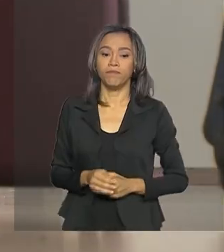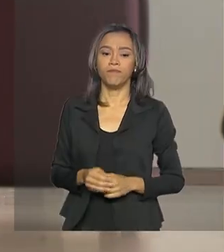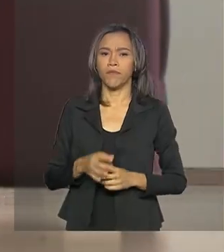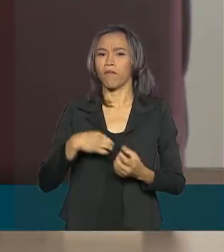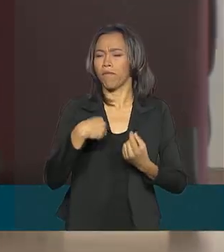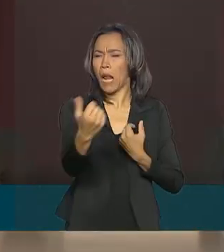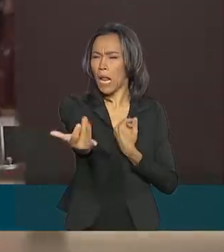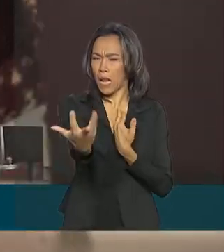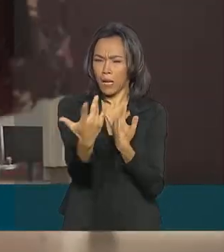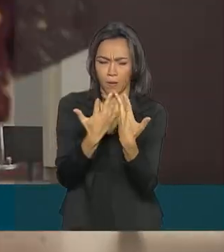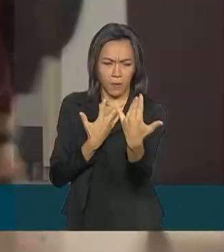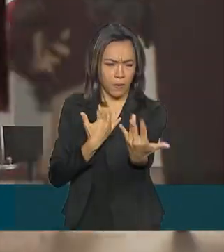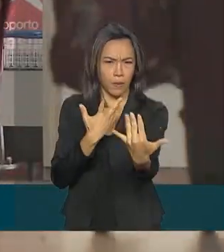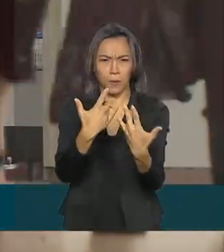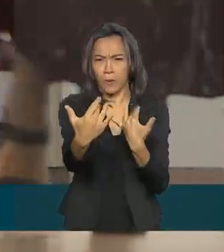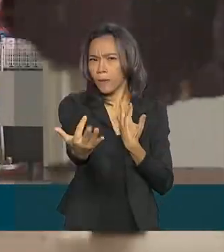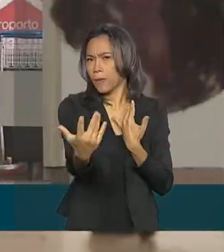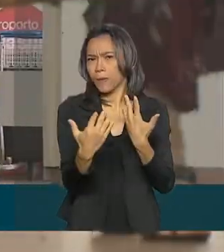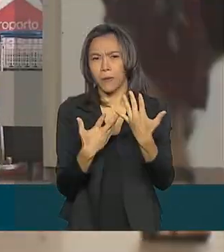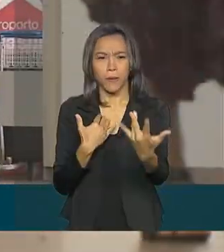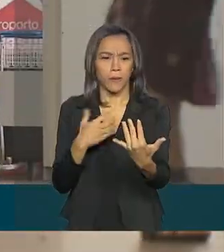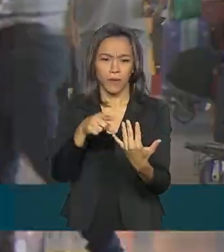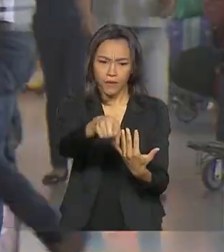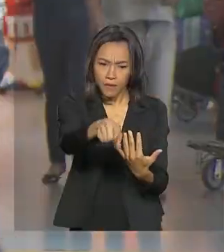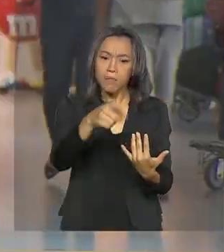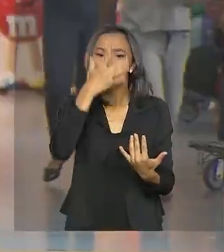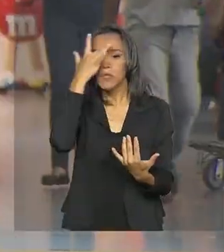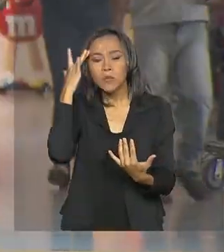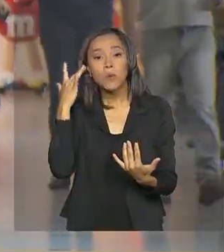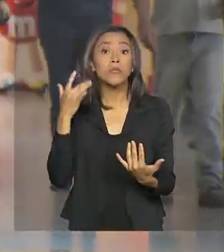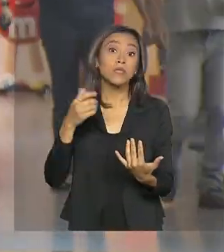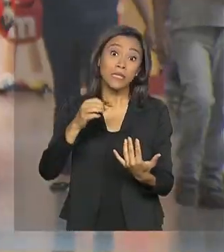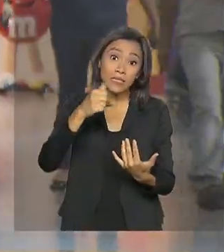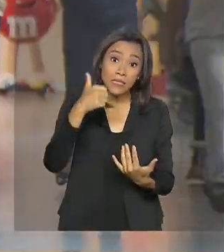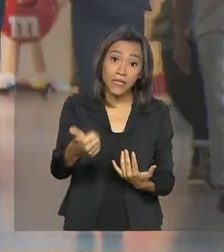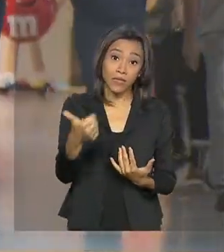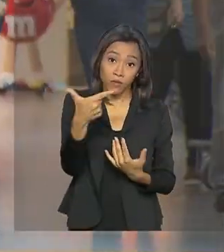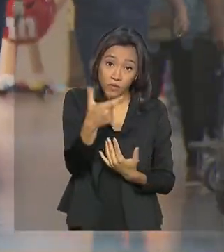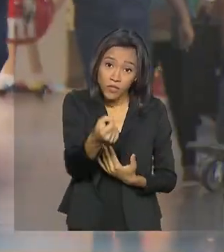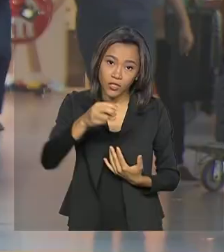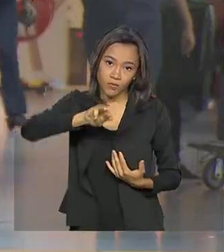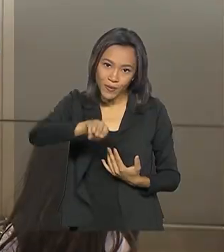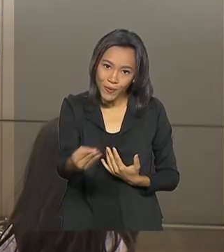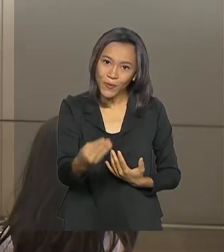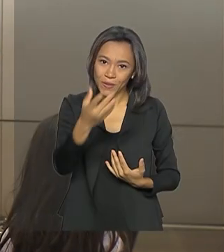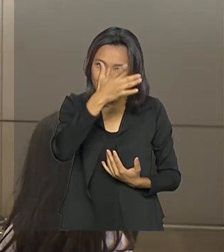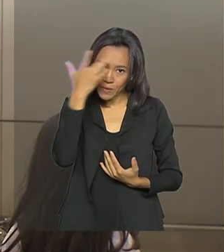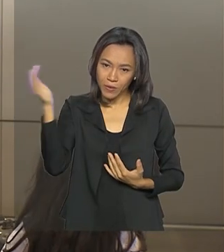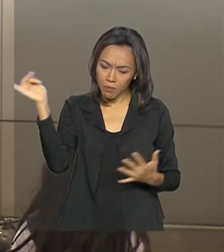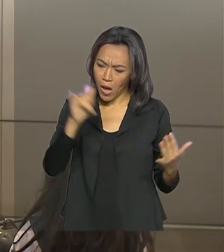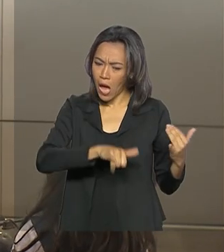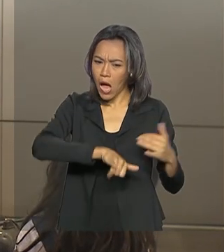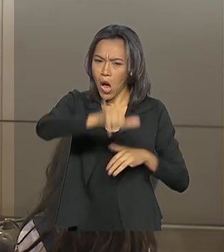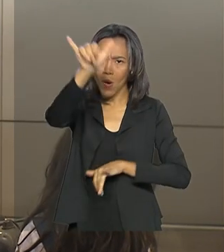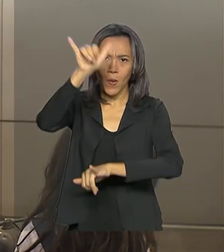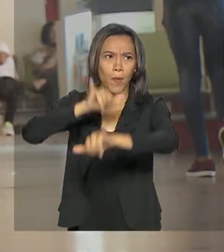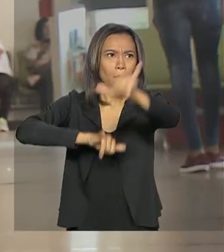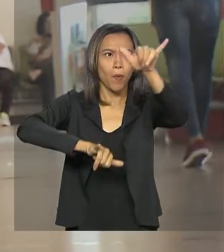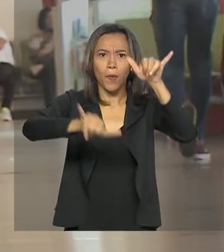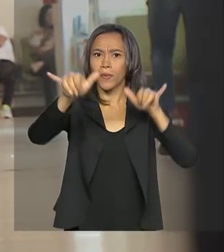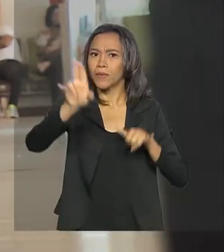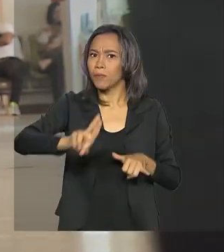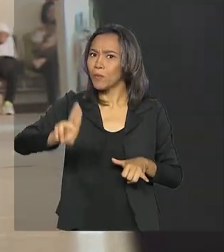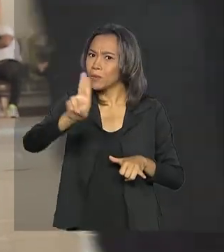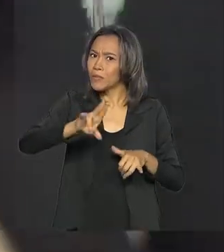vai e vem de pessoas que movimentou no ano passado 120 milhões de passageiros. O brasileiro está voando